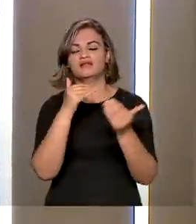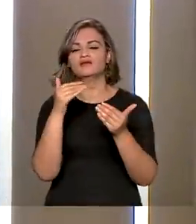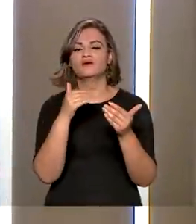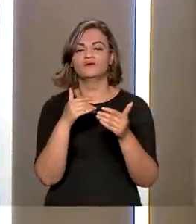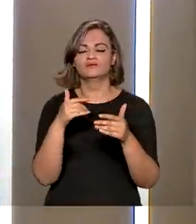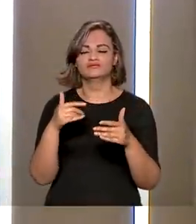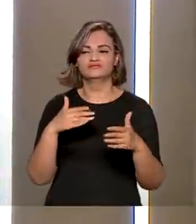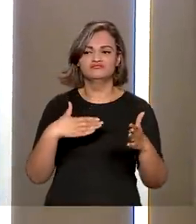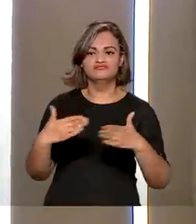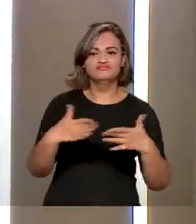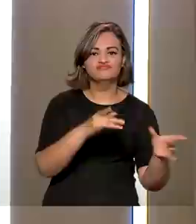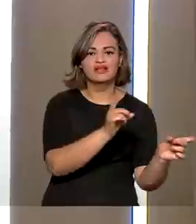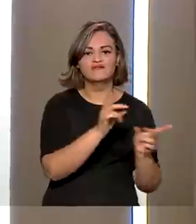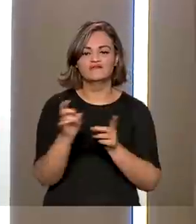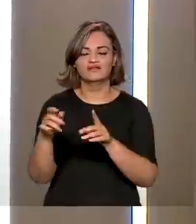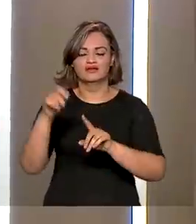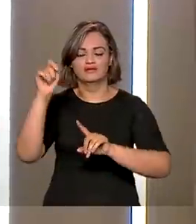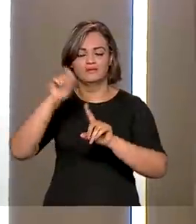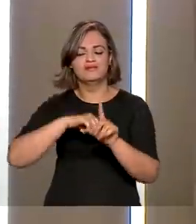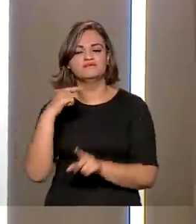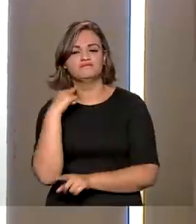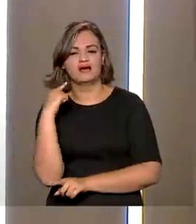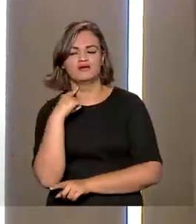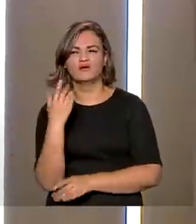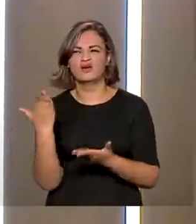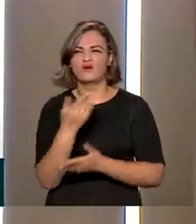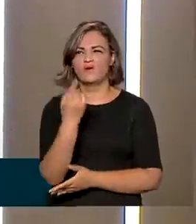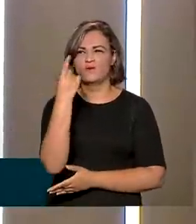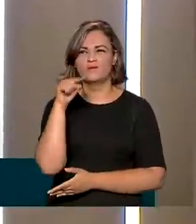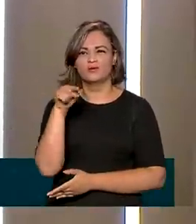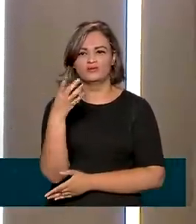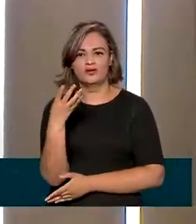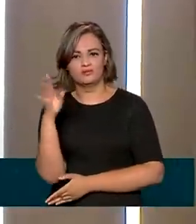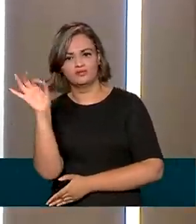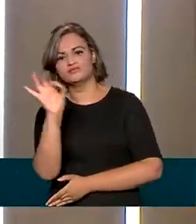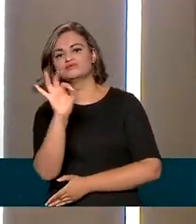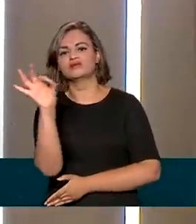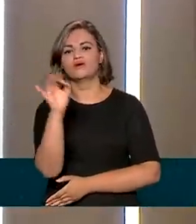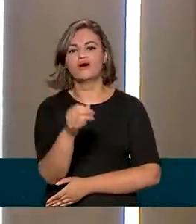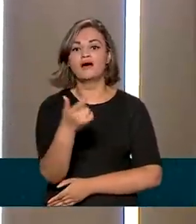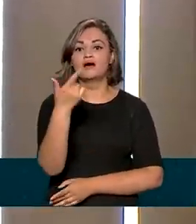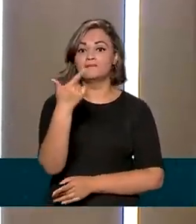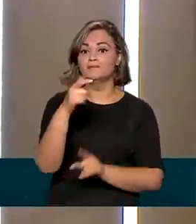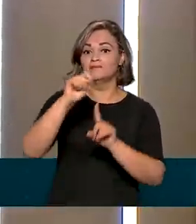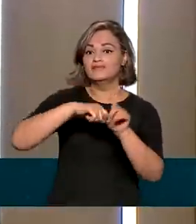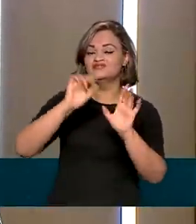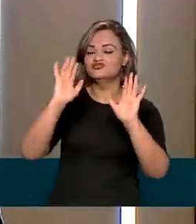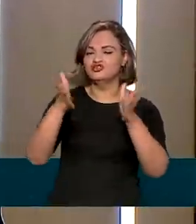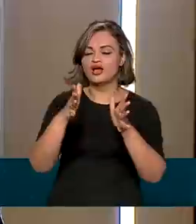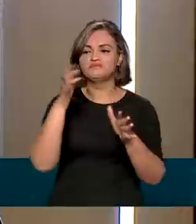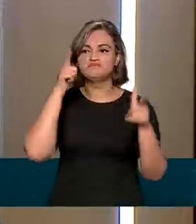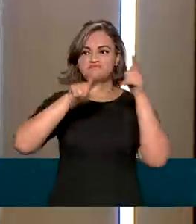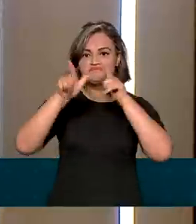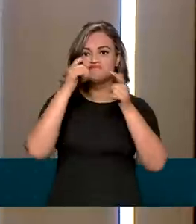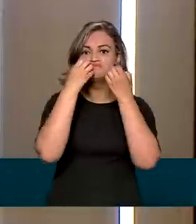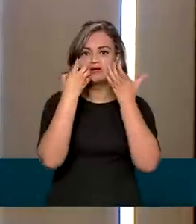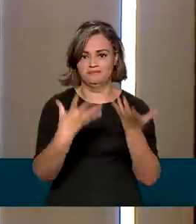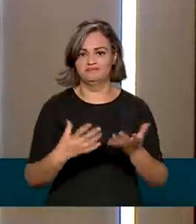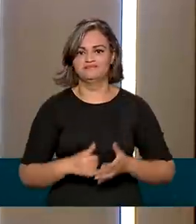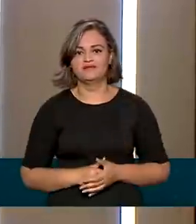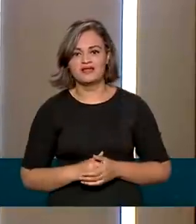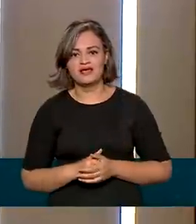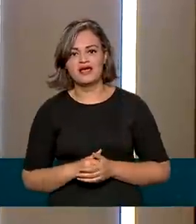segmento de comércio em maio, que chegou a 1,4%. É o segundo mês consecutivo de resultados positivos,